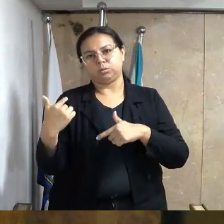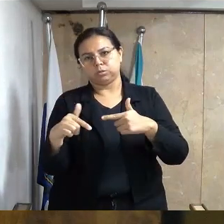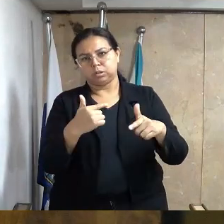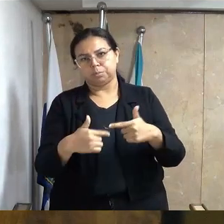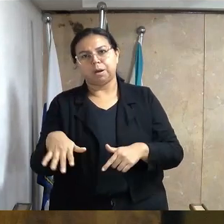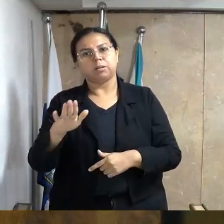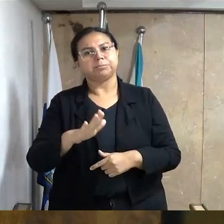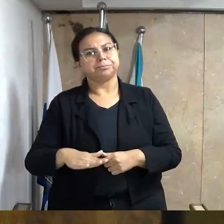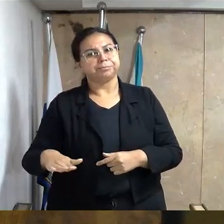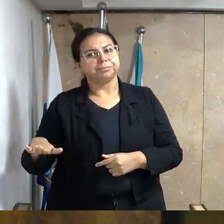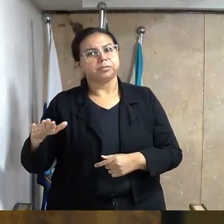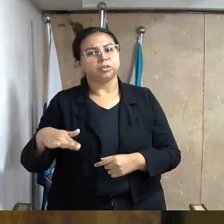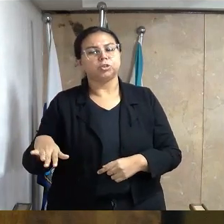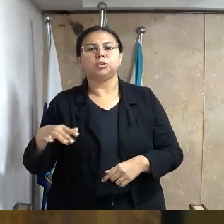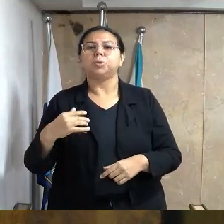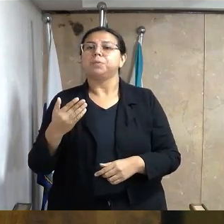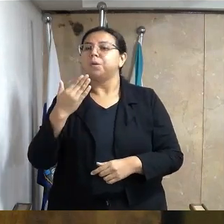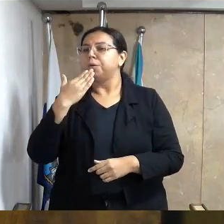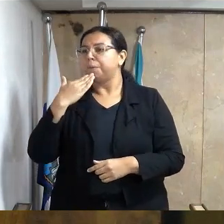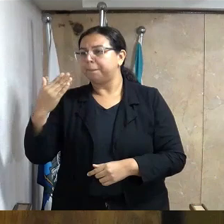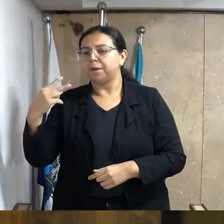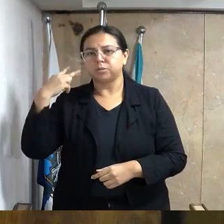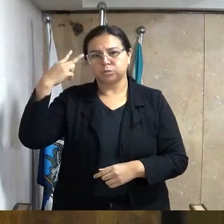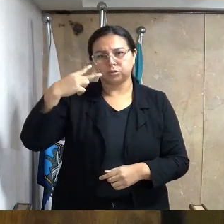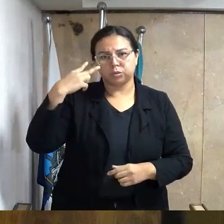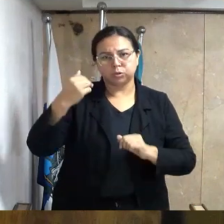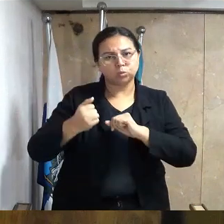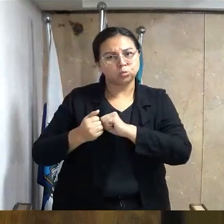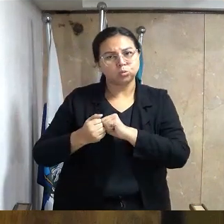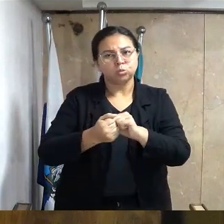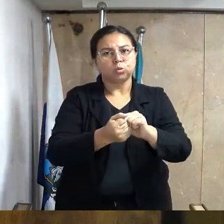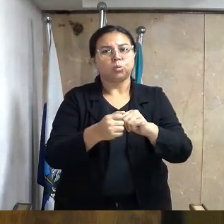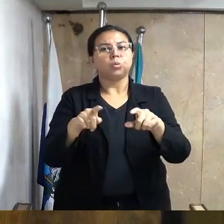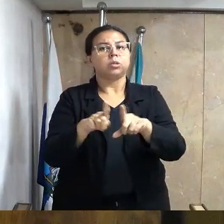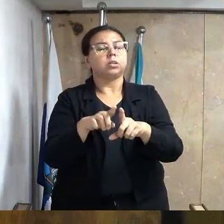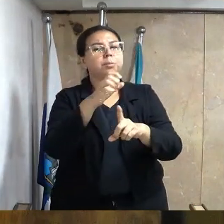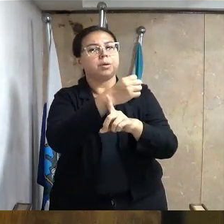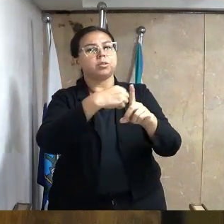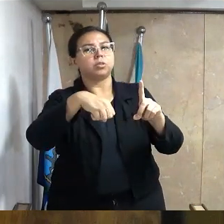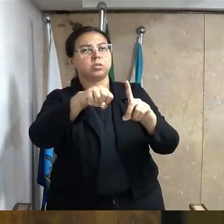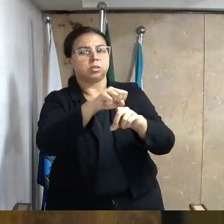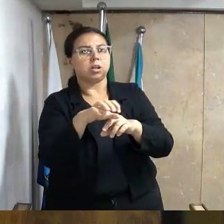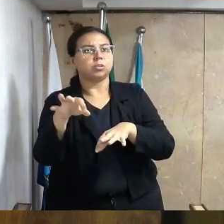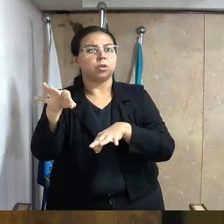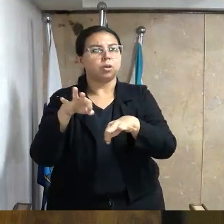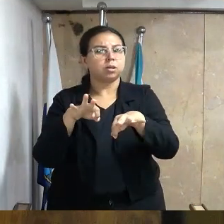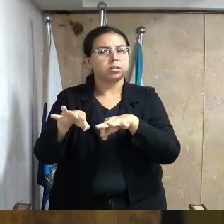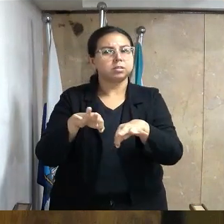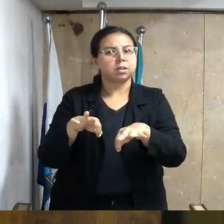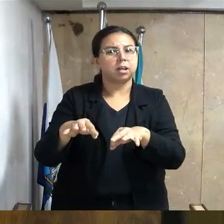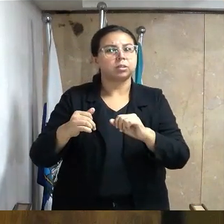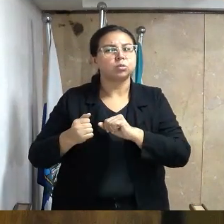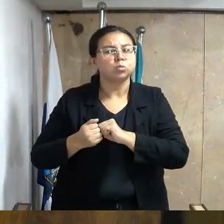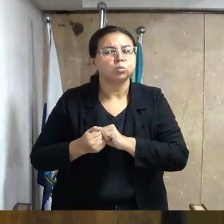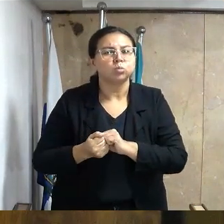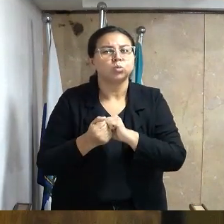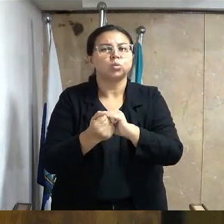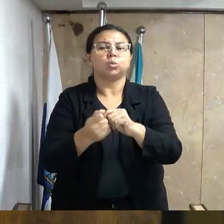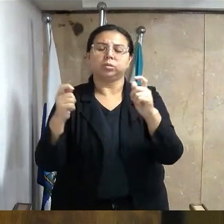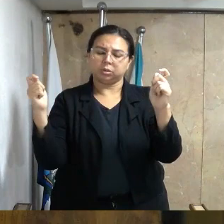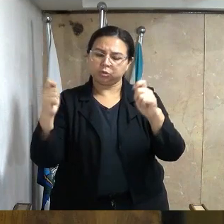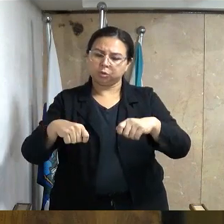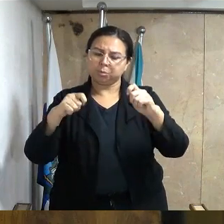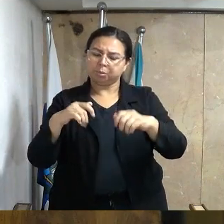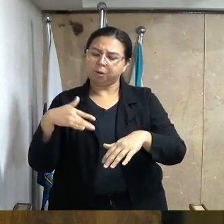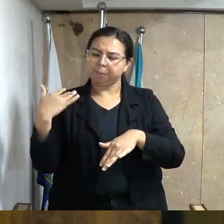Conto com o apoio de todos os colegas vereadores e da sociedade civil organizada para que juntos possamos